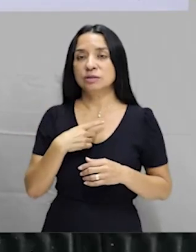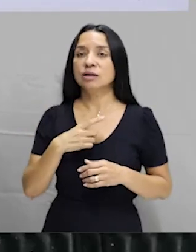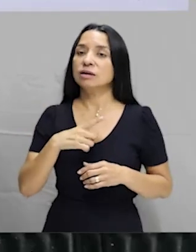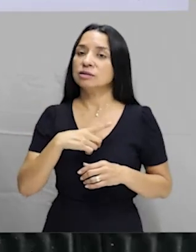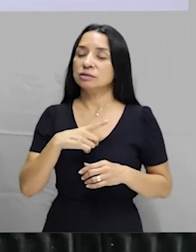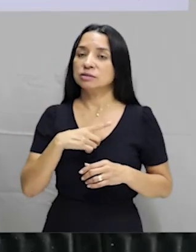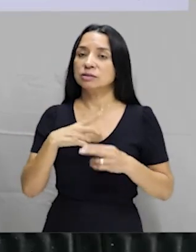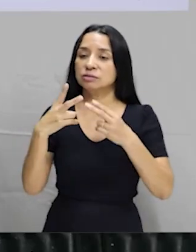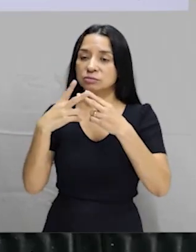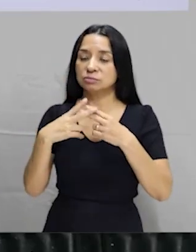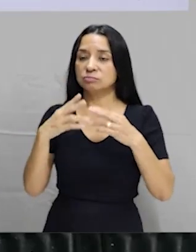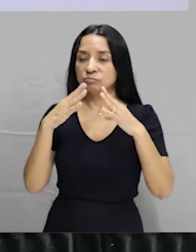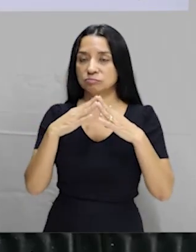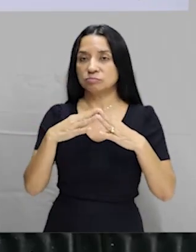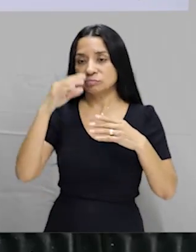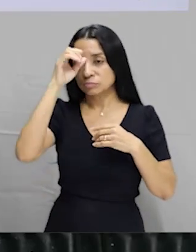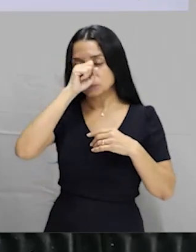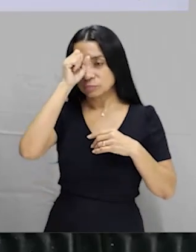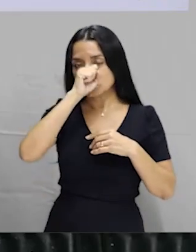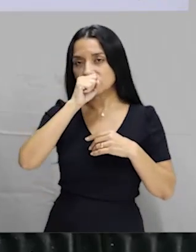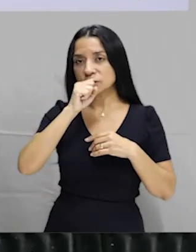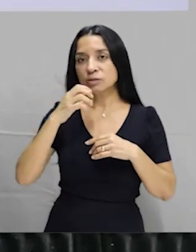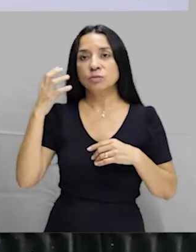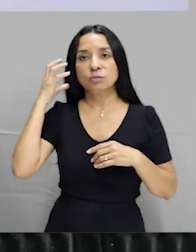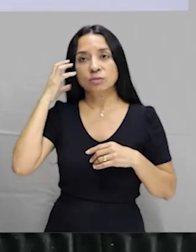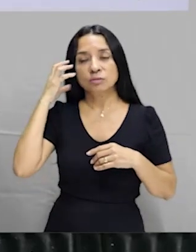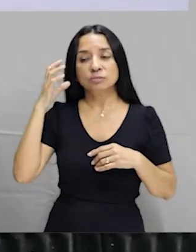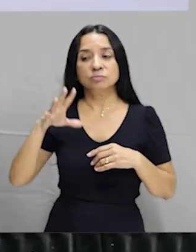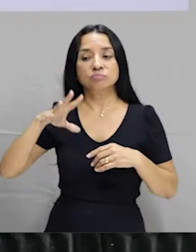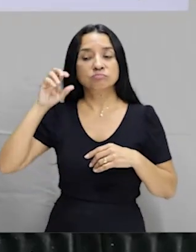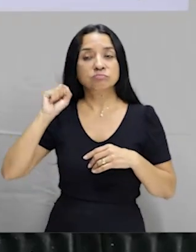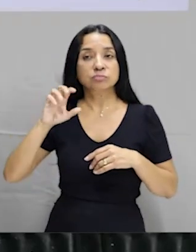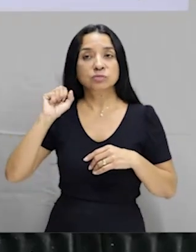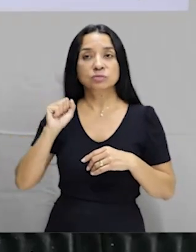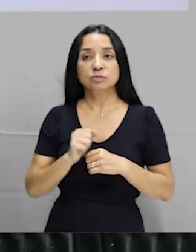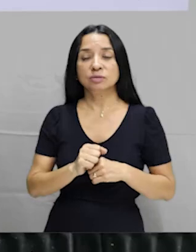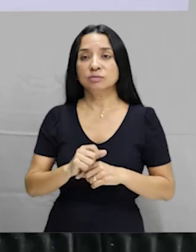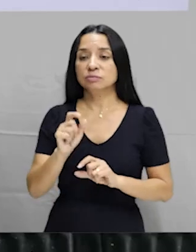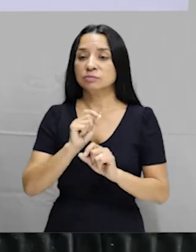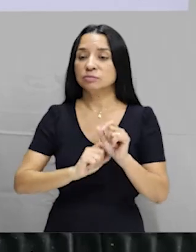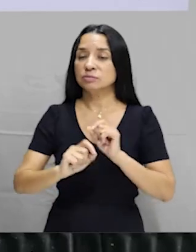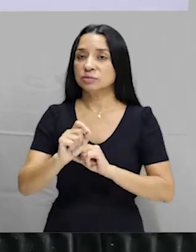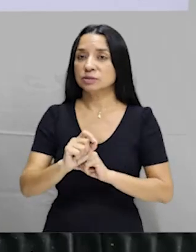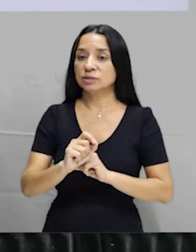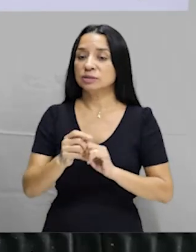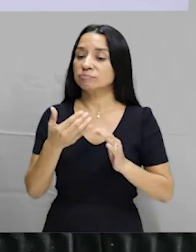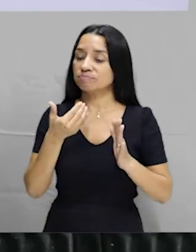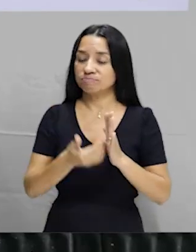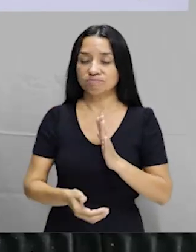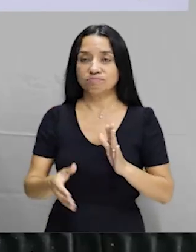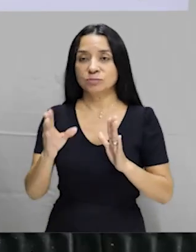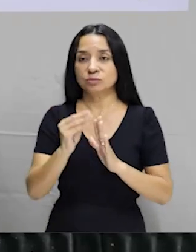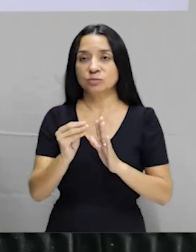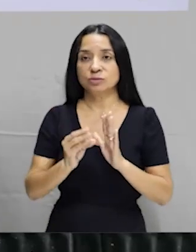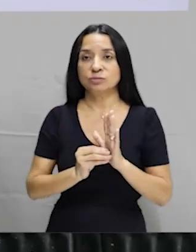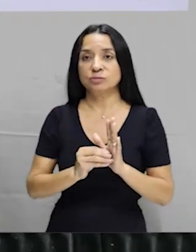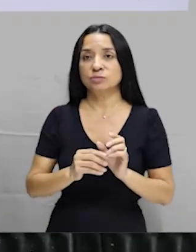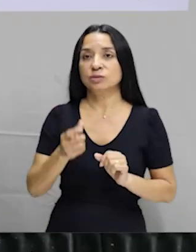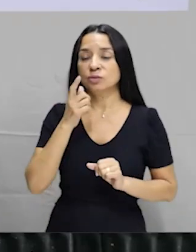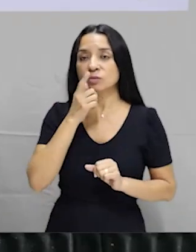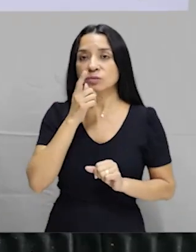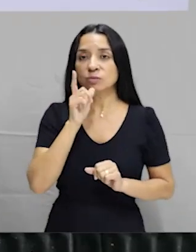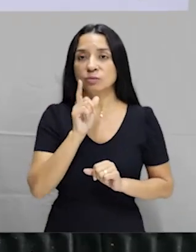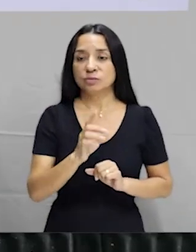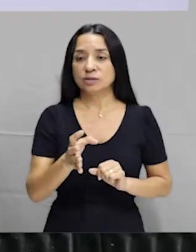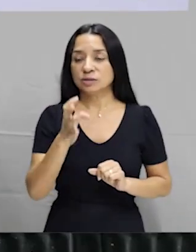em Casa, aprendendo com áudio aulas, para vocês não ficarem por fora do conteúdo. E quem ainda não consegue